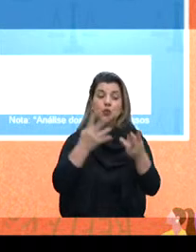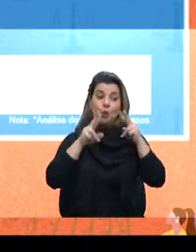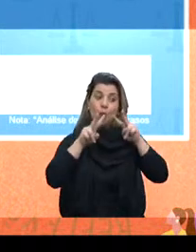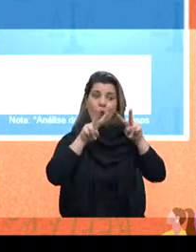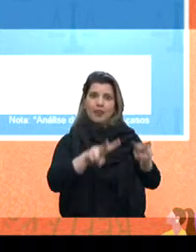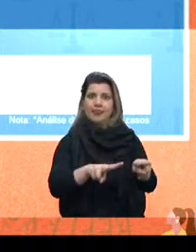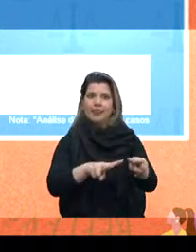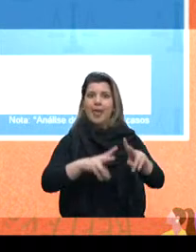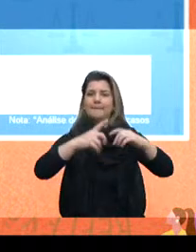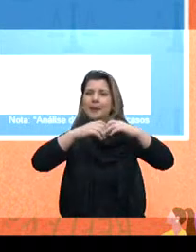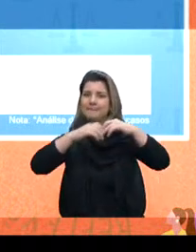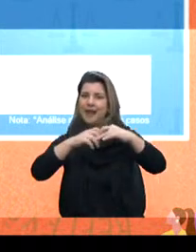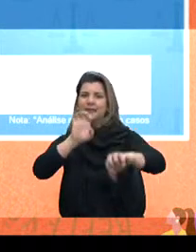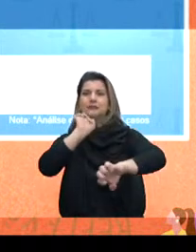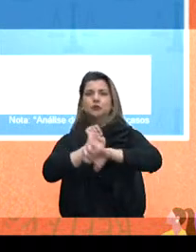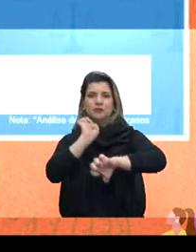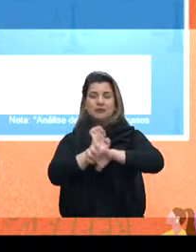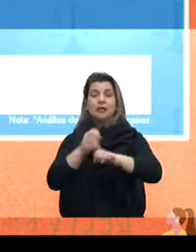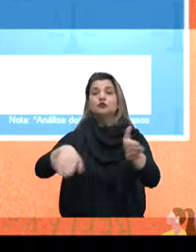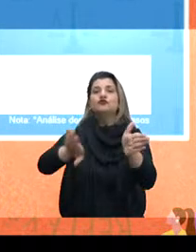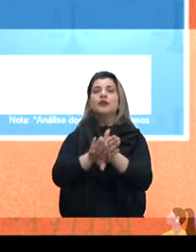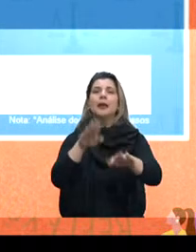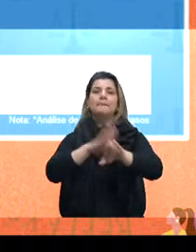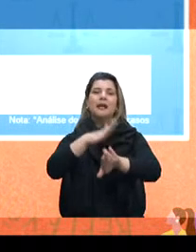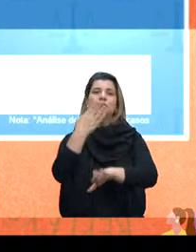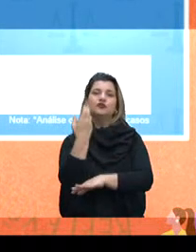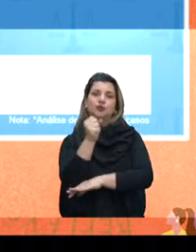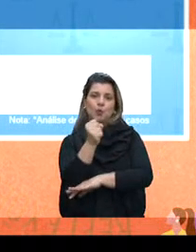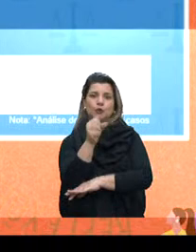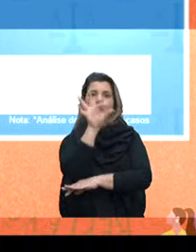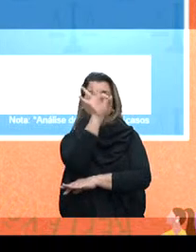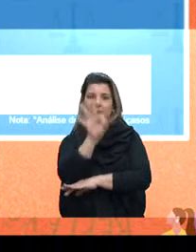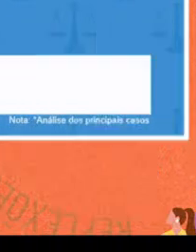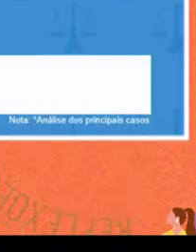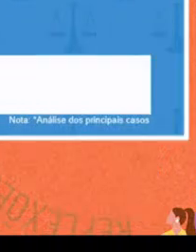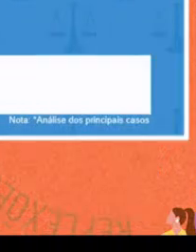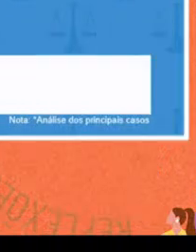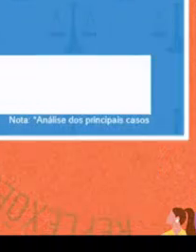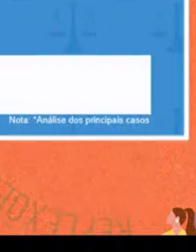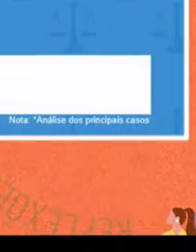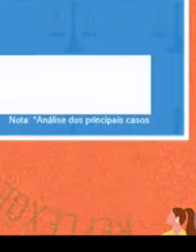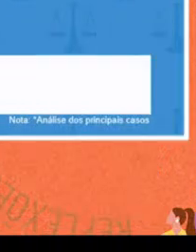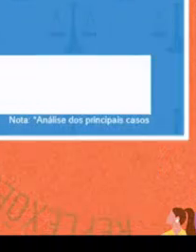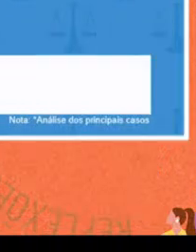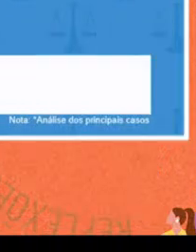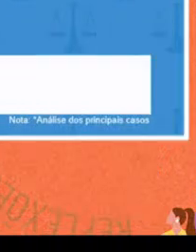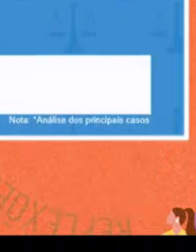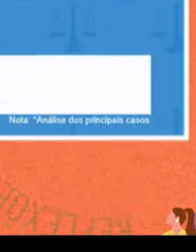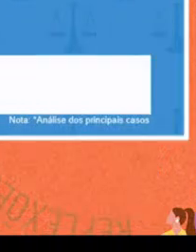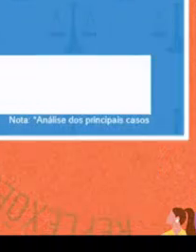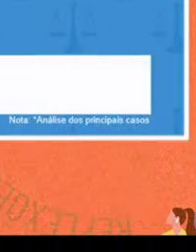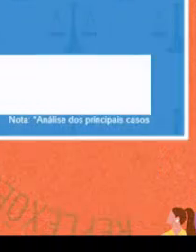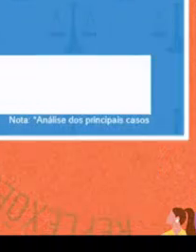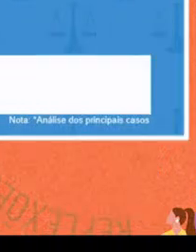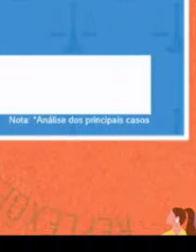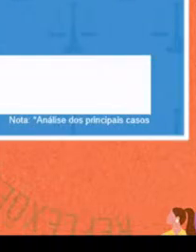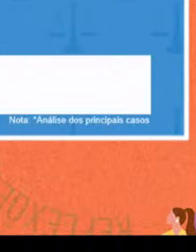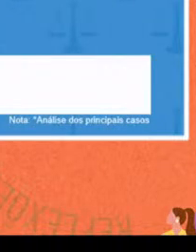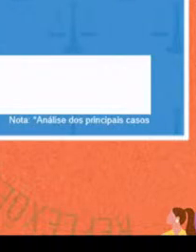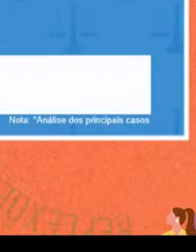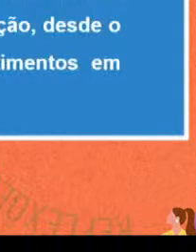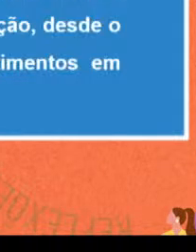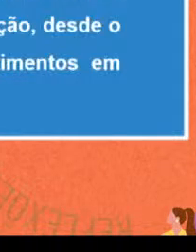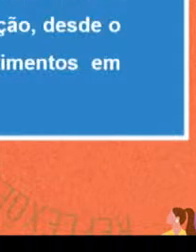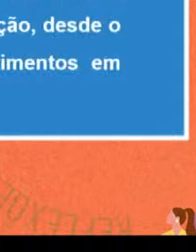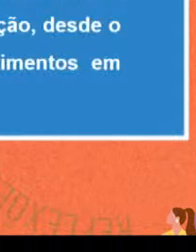máquina do Estado, a gente vai chegar a mais de 8% dos gaúchos. 50% queriam opinar, mas quando chegaram aqui, disseram, mas aí é